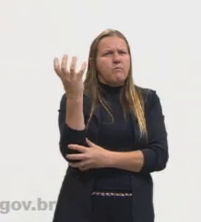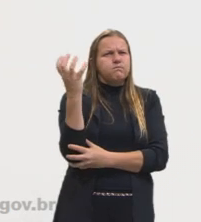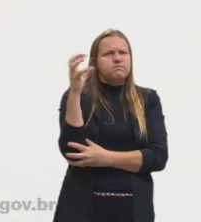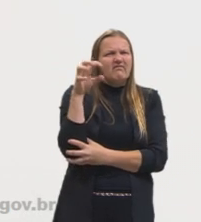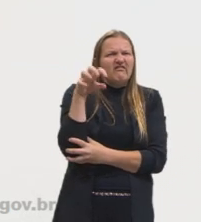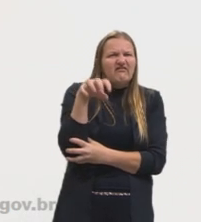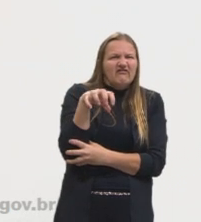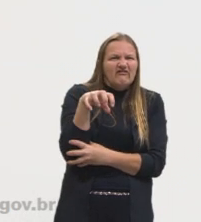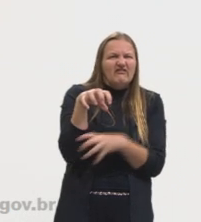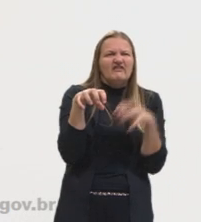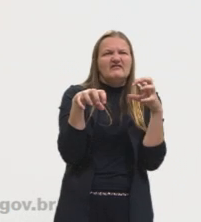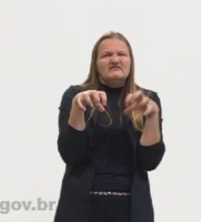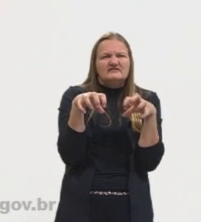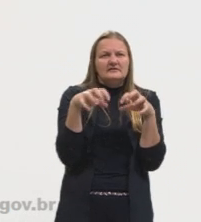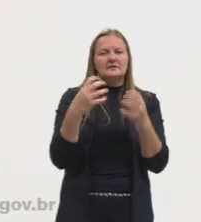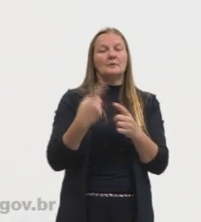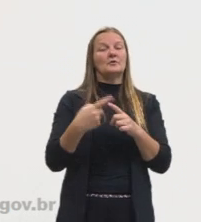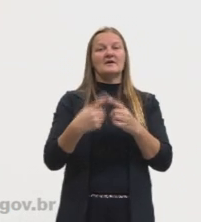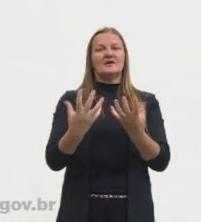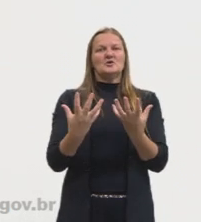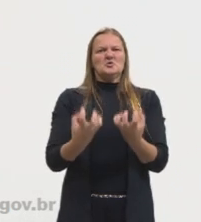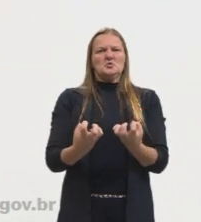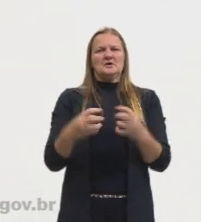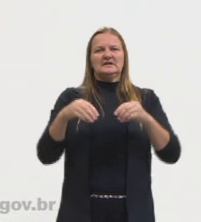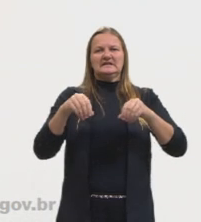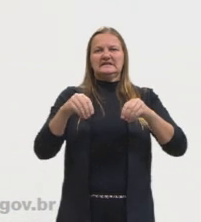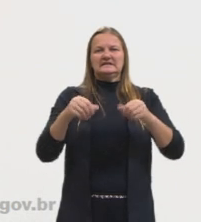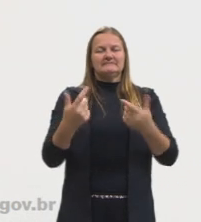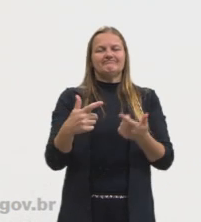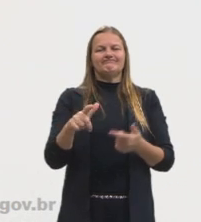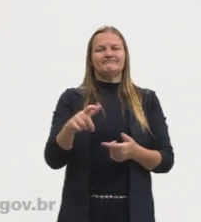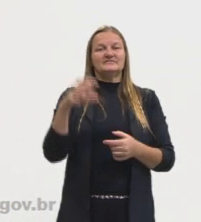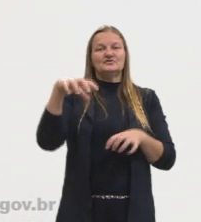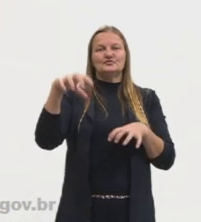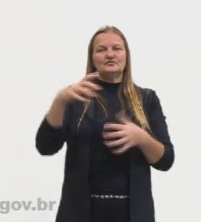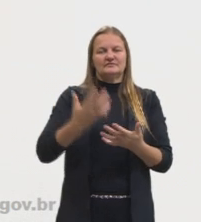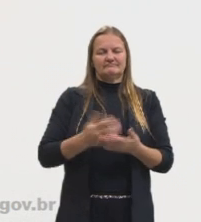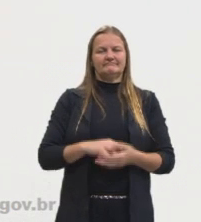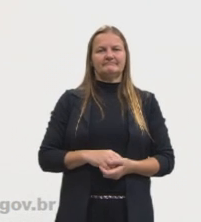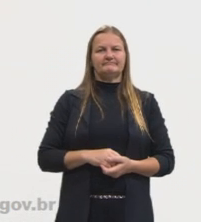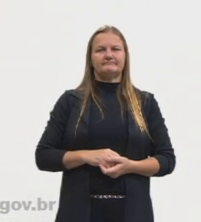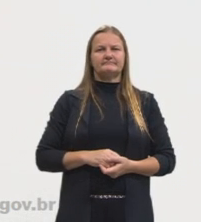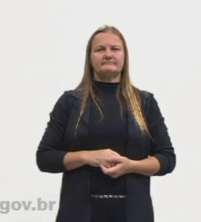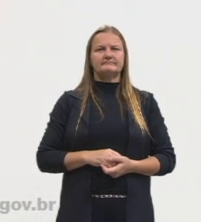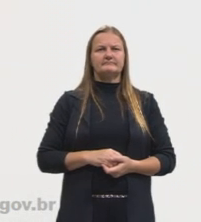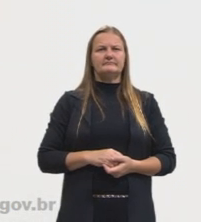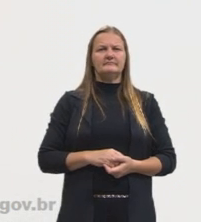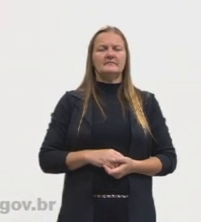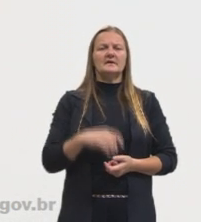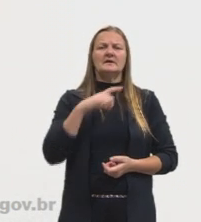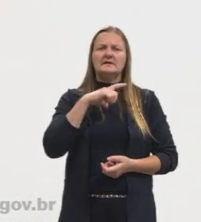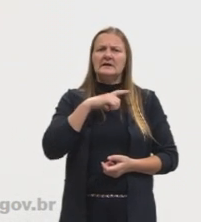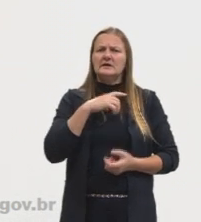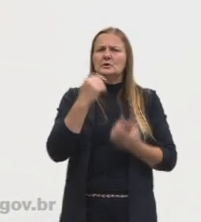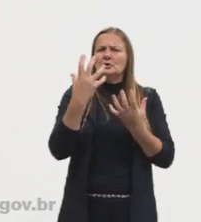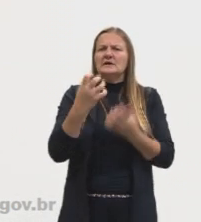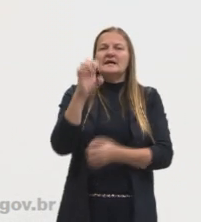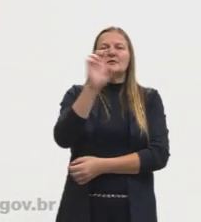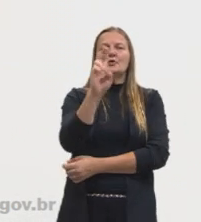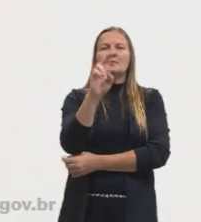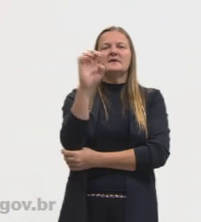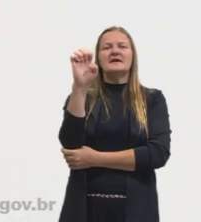estiagem, tá, gurizada? Então, olha aí, bate bem direitinho com aquilo que nós vimos, tá, deu seca, deu estiagem,